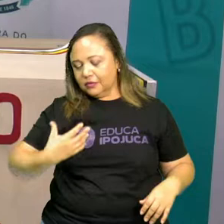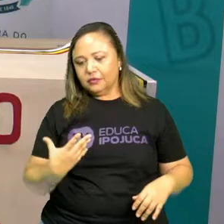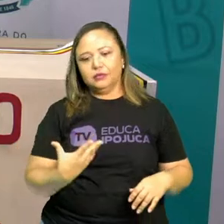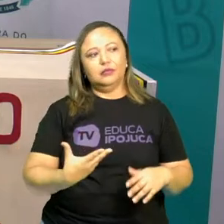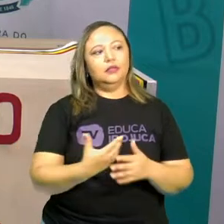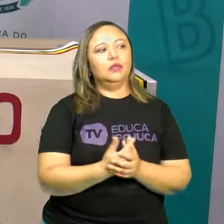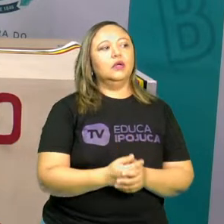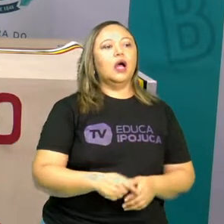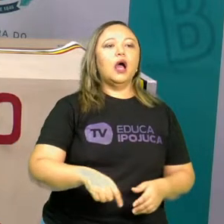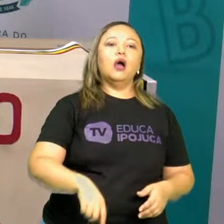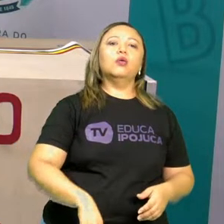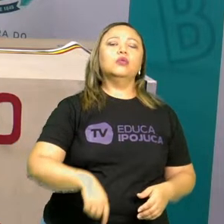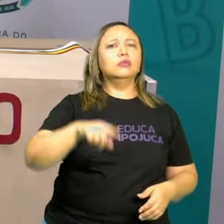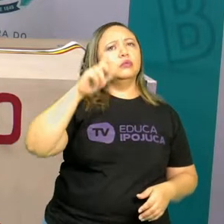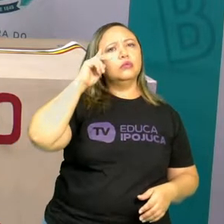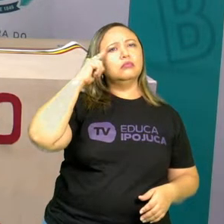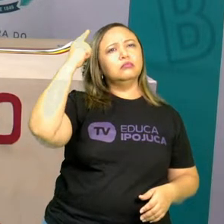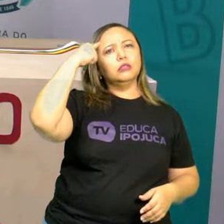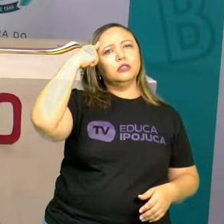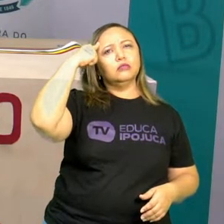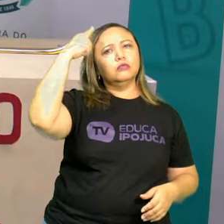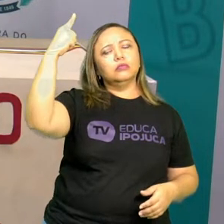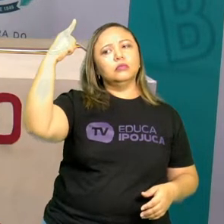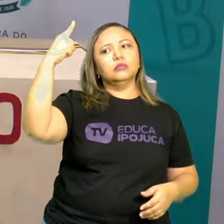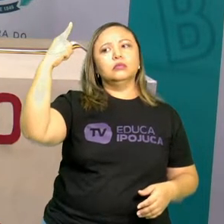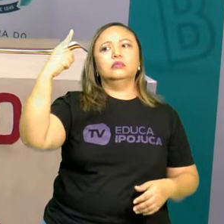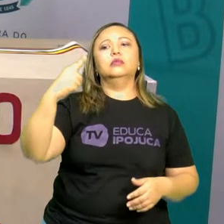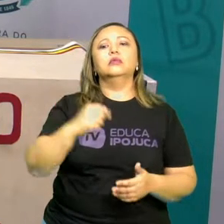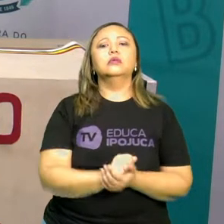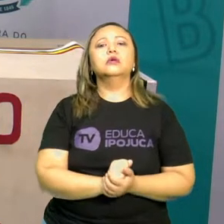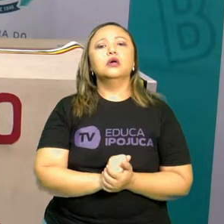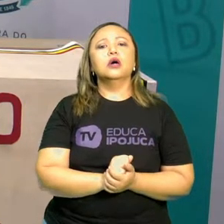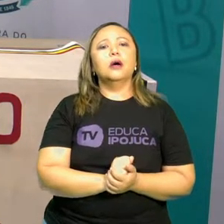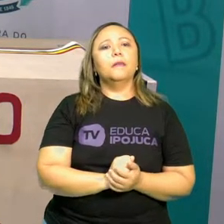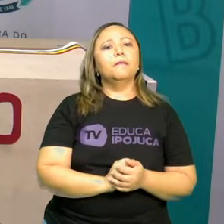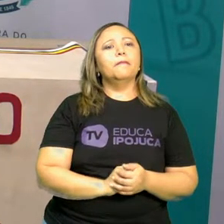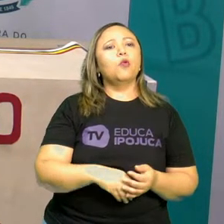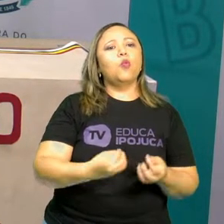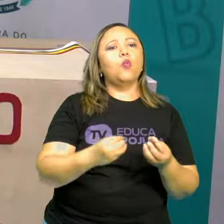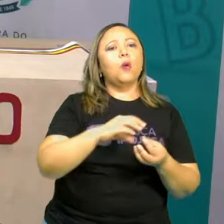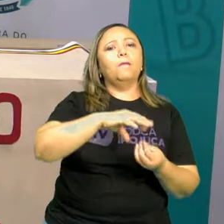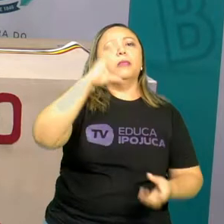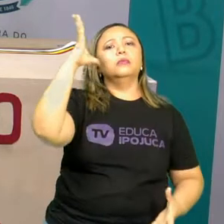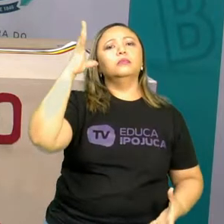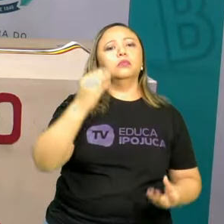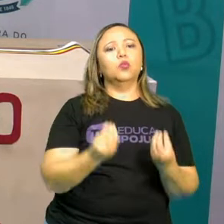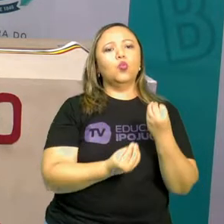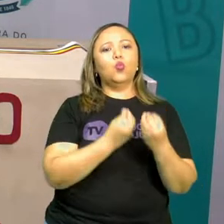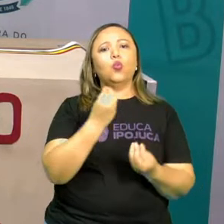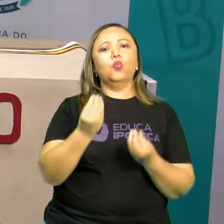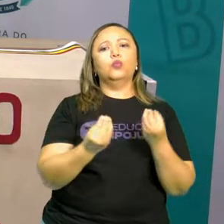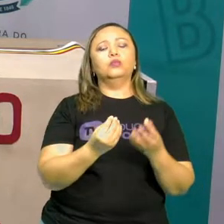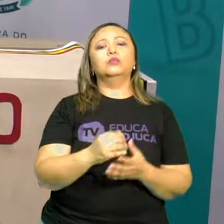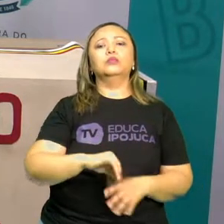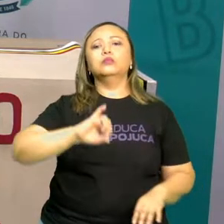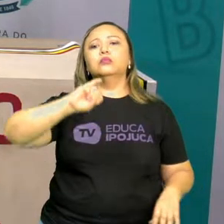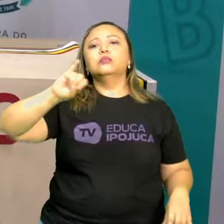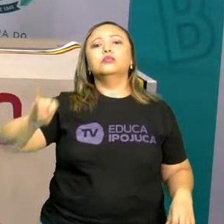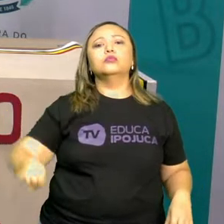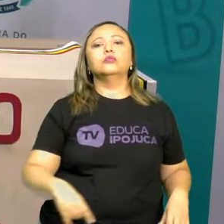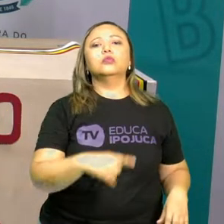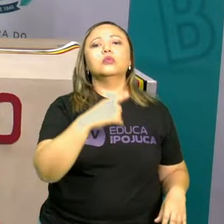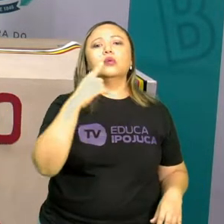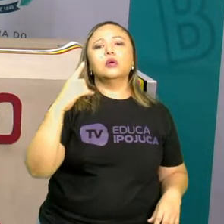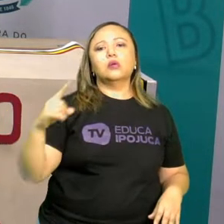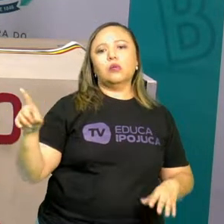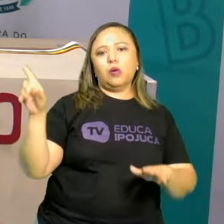Uma dúvida surgiu. De repente, lá na sala de estar, e João se perguntou